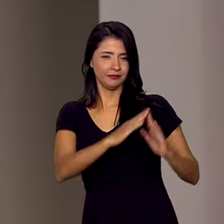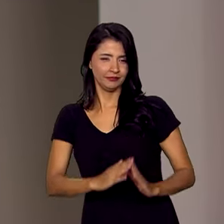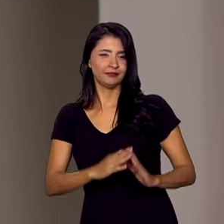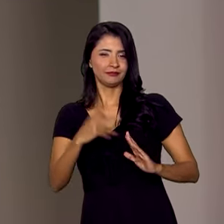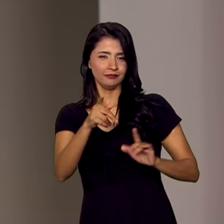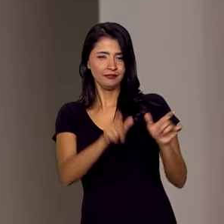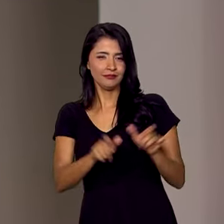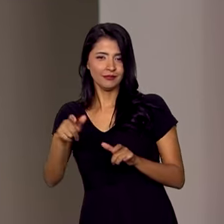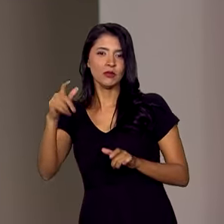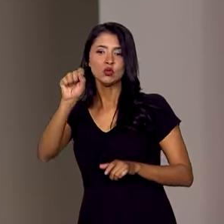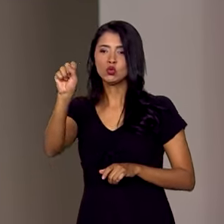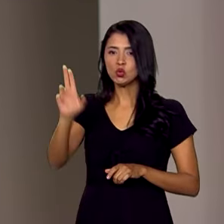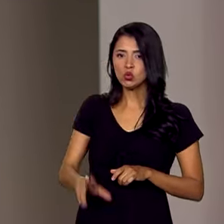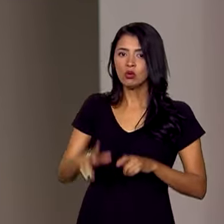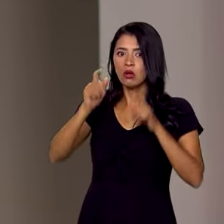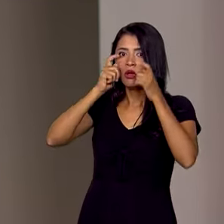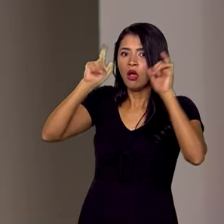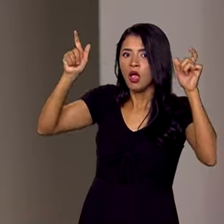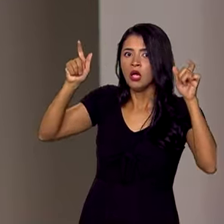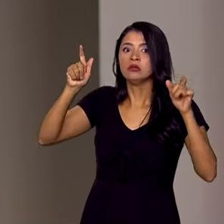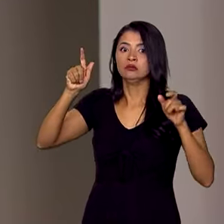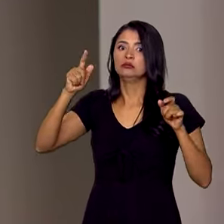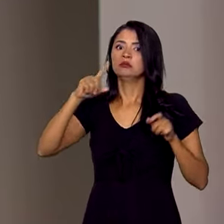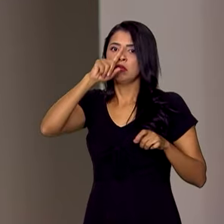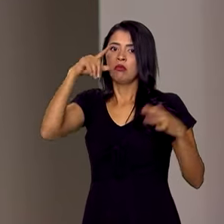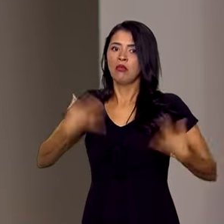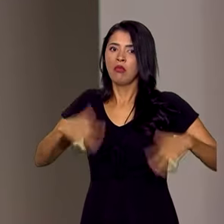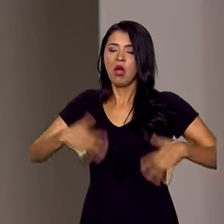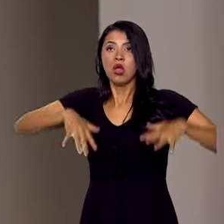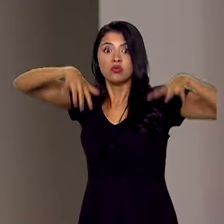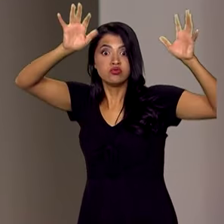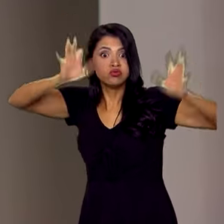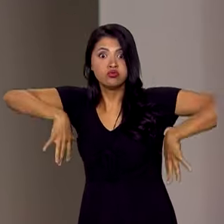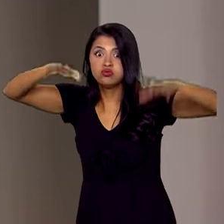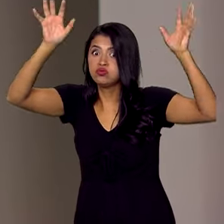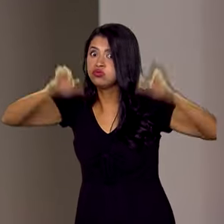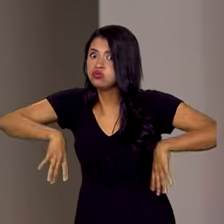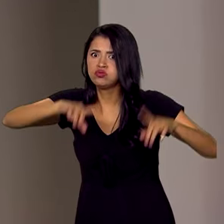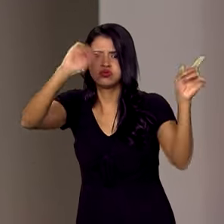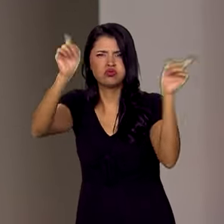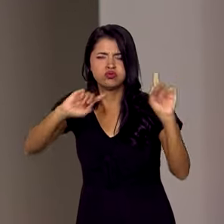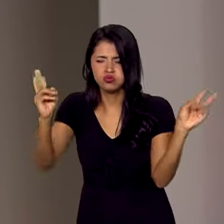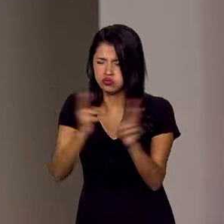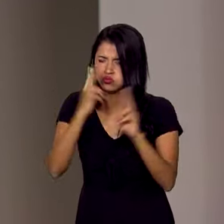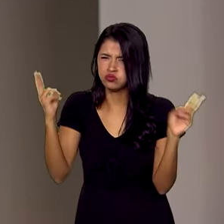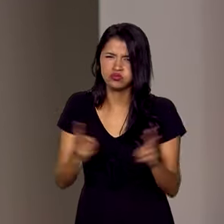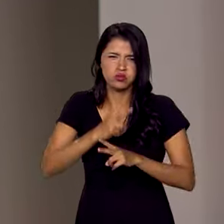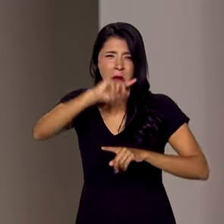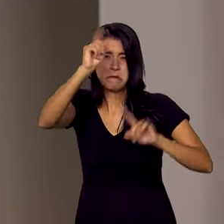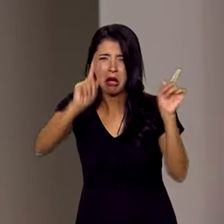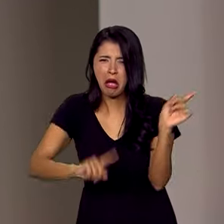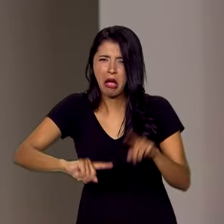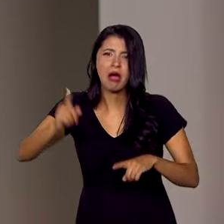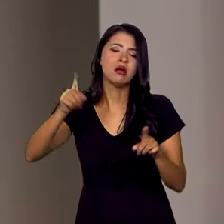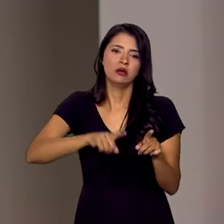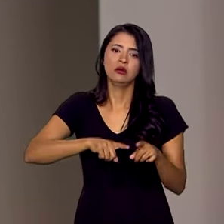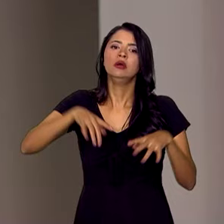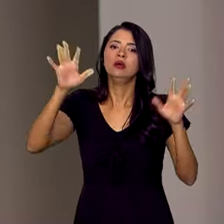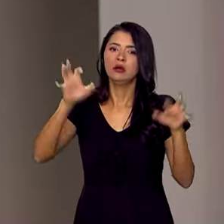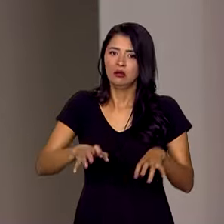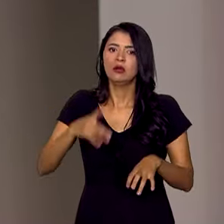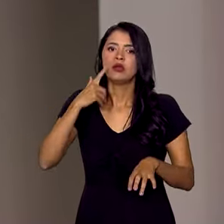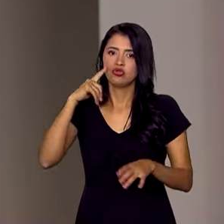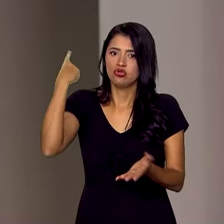estão em alerta para o risco de tempestades com ventos fortes, granizo e chuva intensa. Segundo previsões